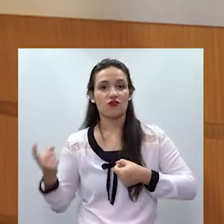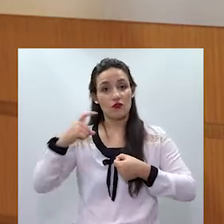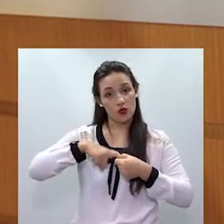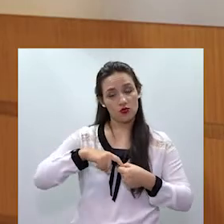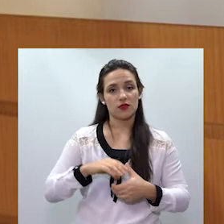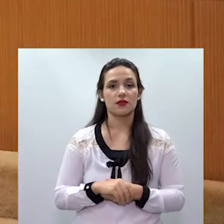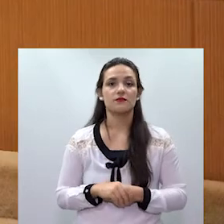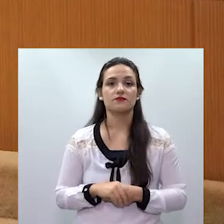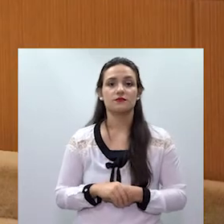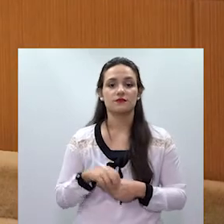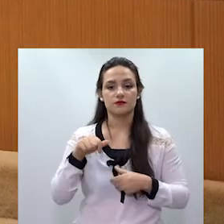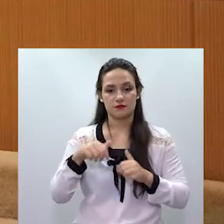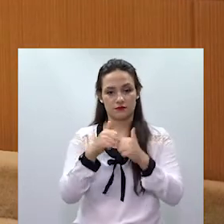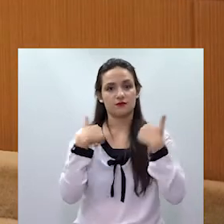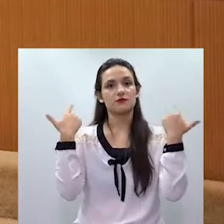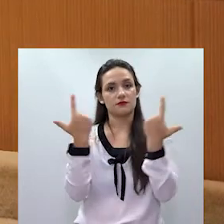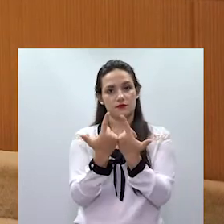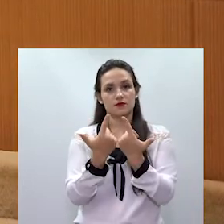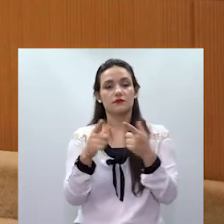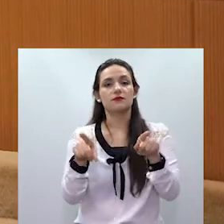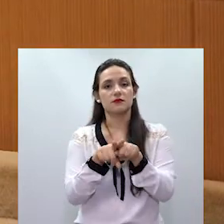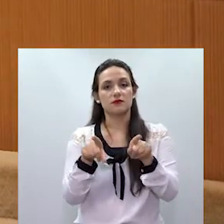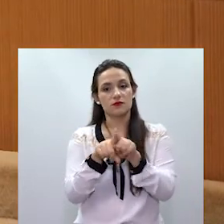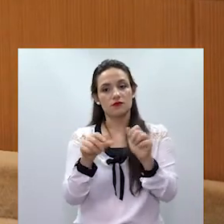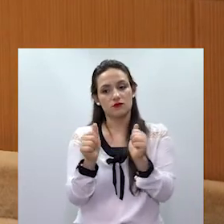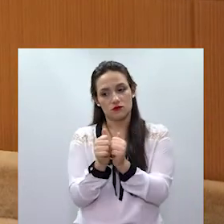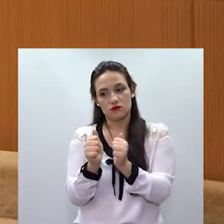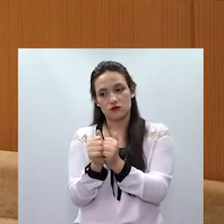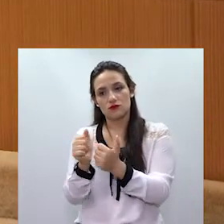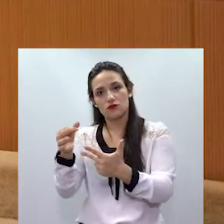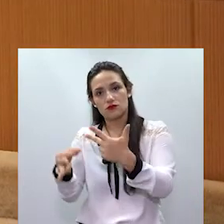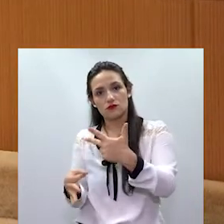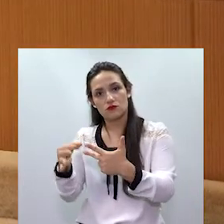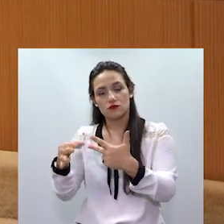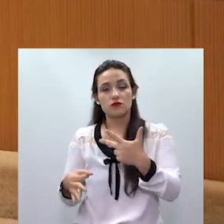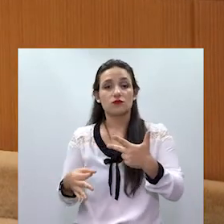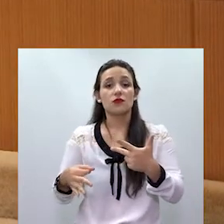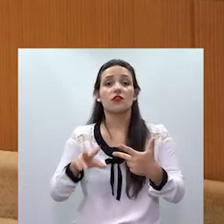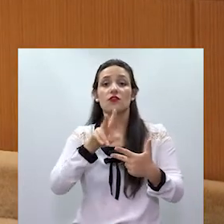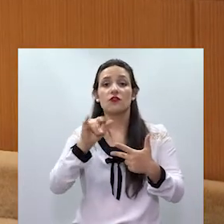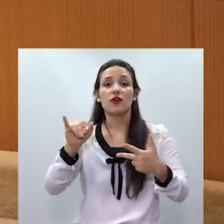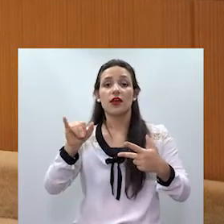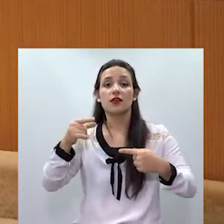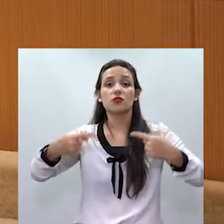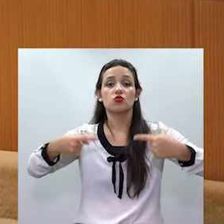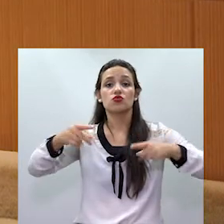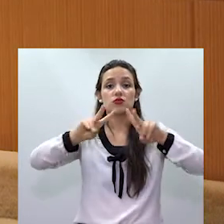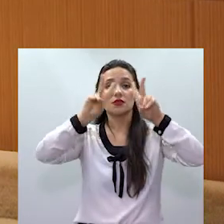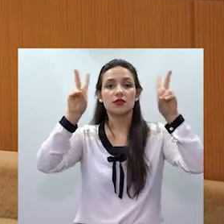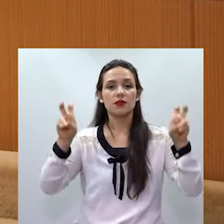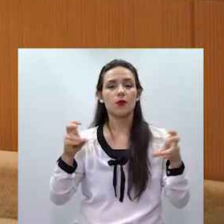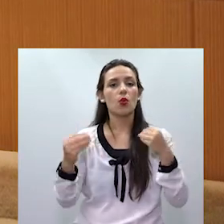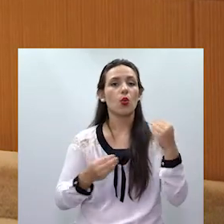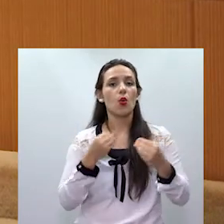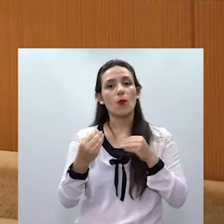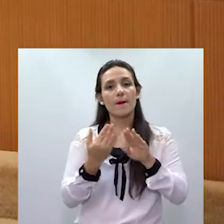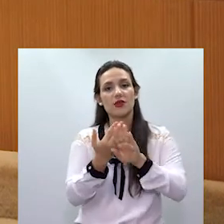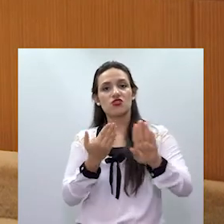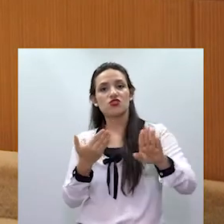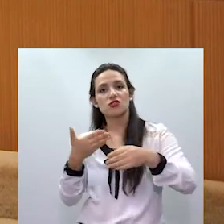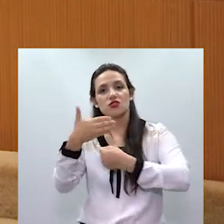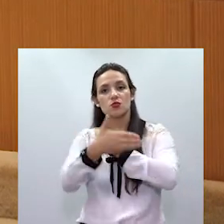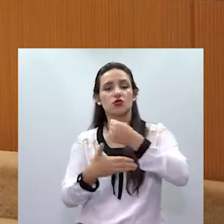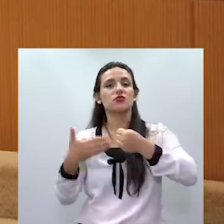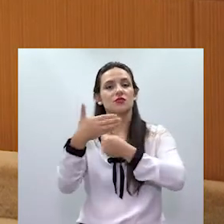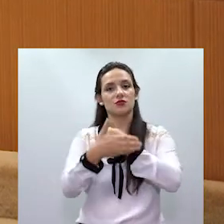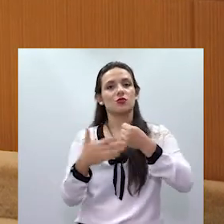participação. Na próxima edição, a Assembleia Legislativa e o Poder Judiciário colocam em discussão a